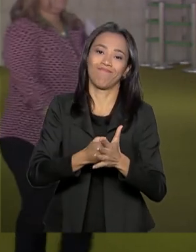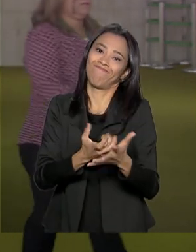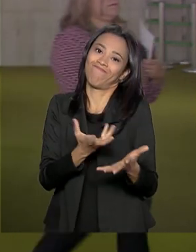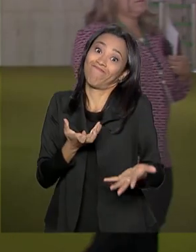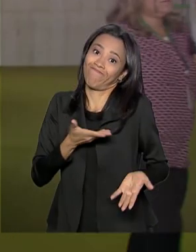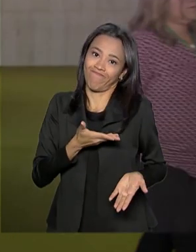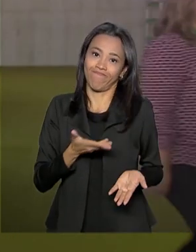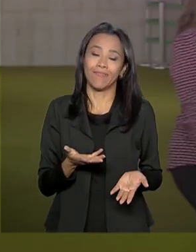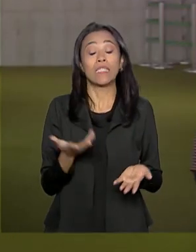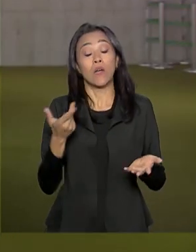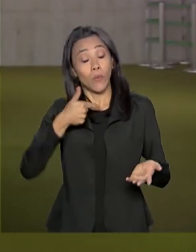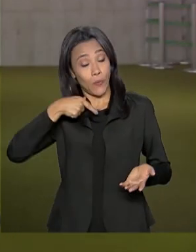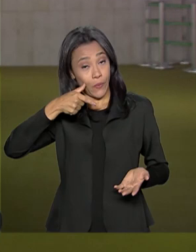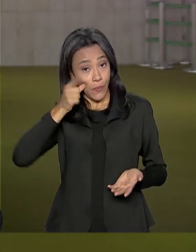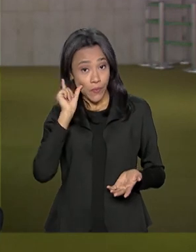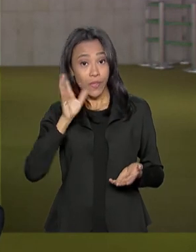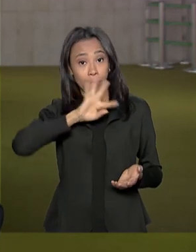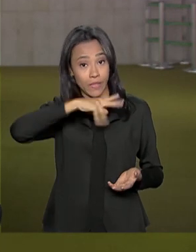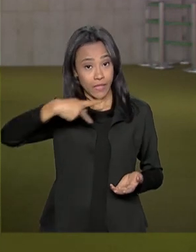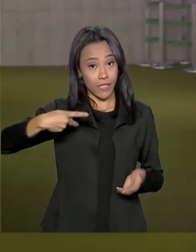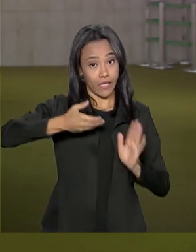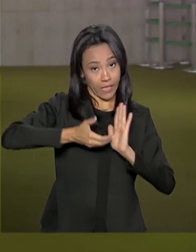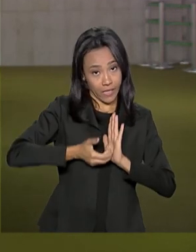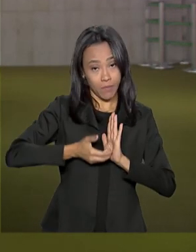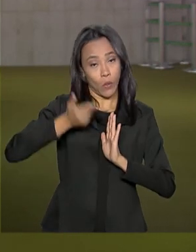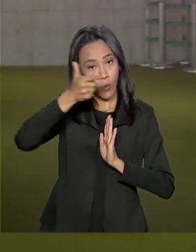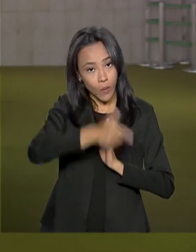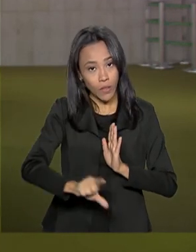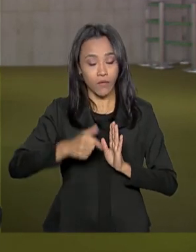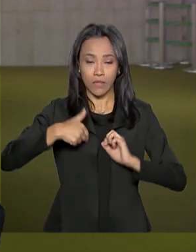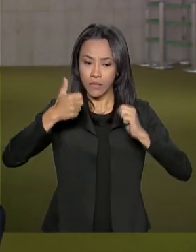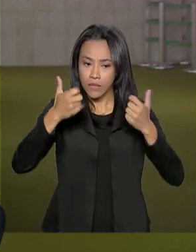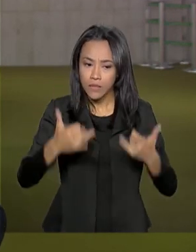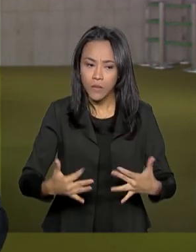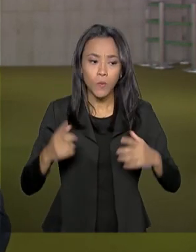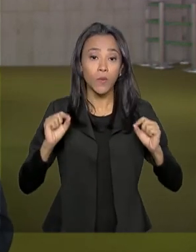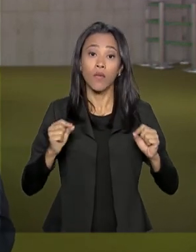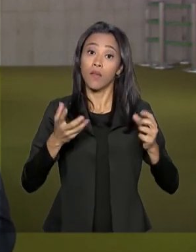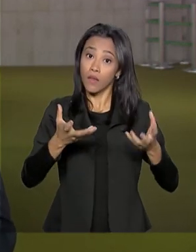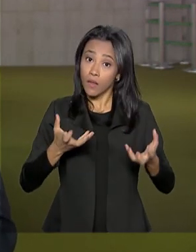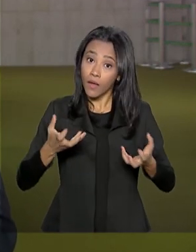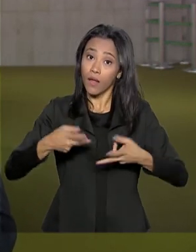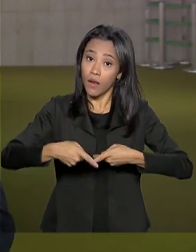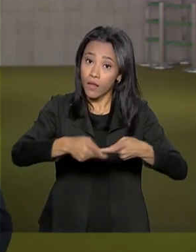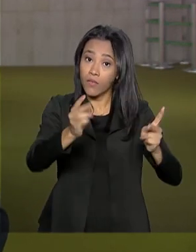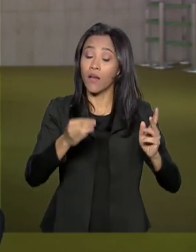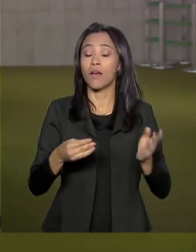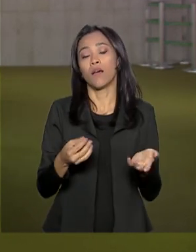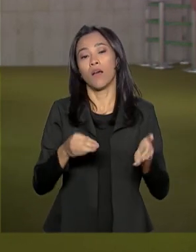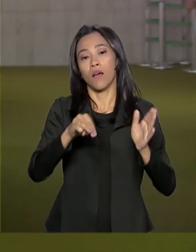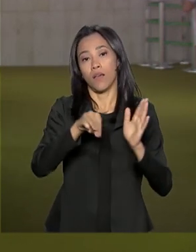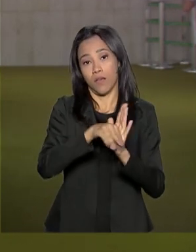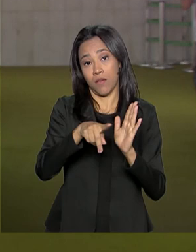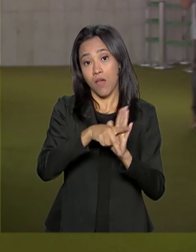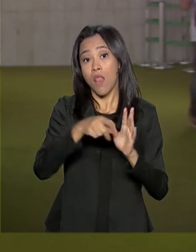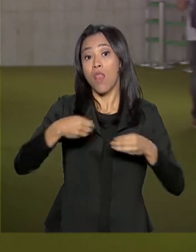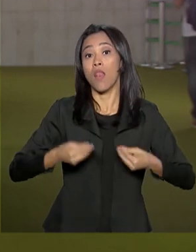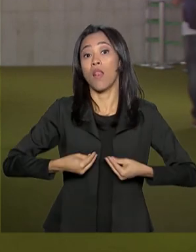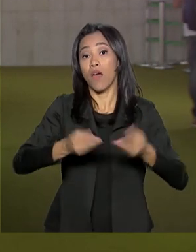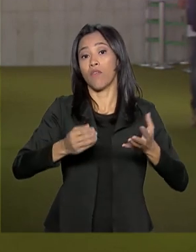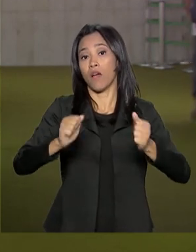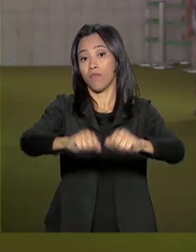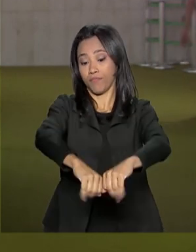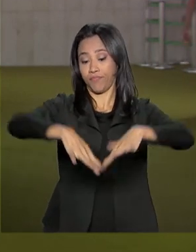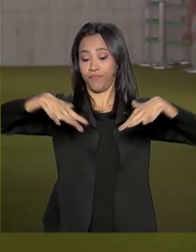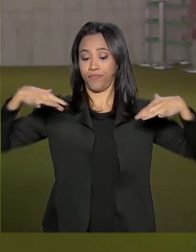presidente da Câmara dos Deputados, Rodrigo Maia, voltou a afirmar que pretende levar a PEC da reforma da Previdência ao plenário na